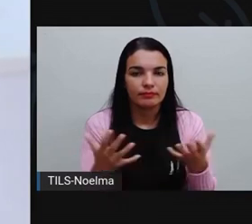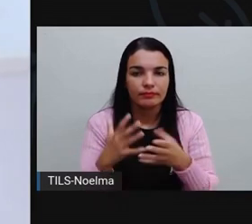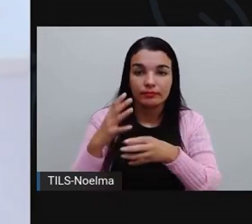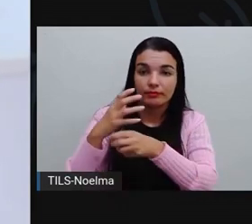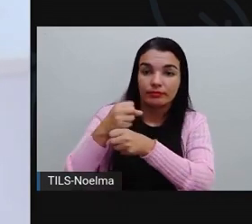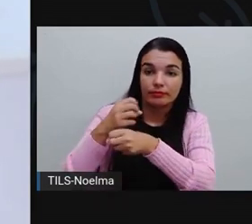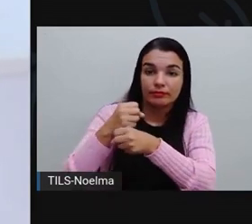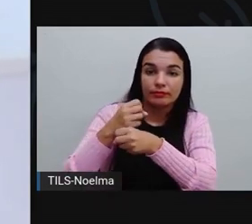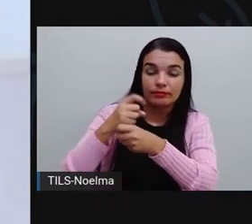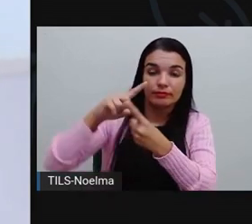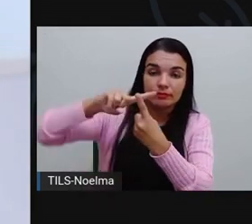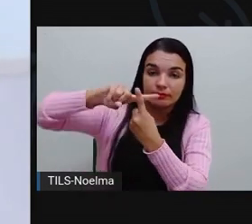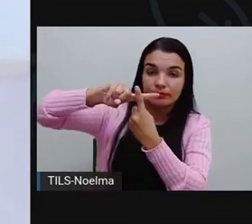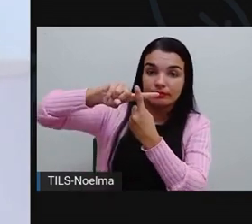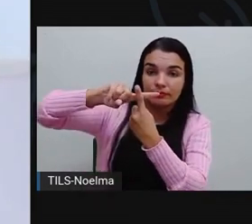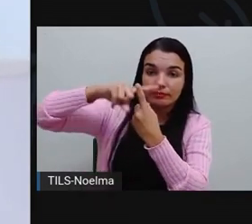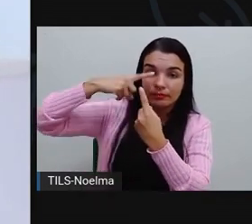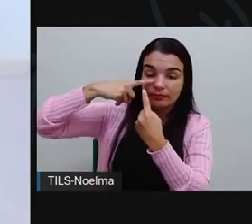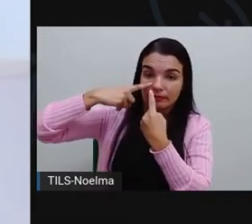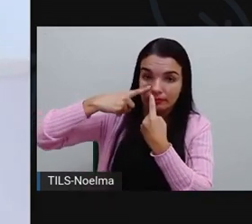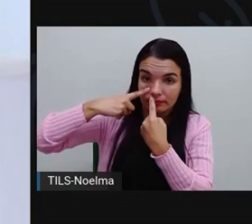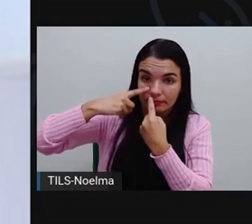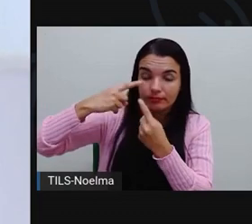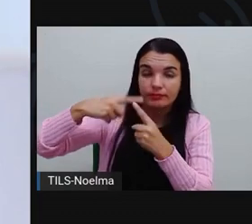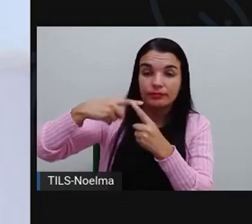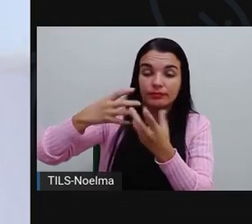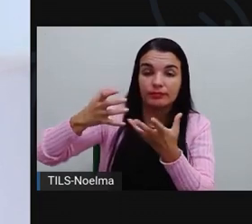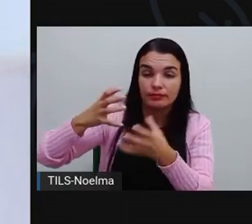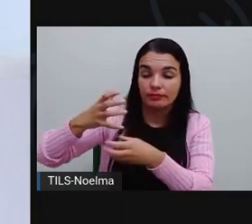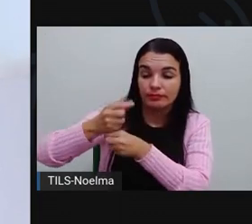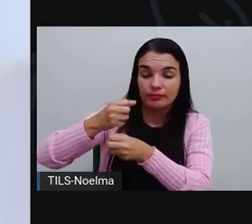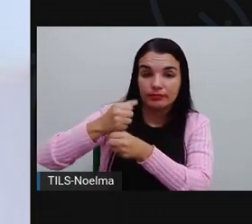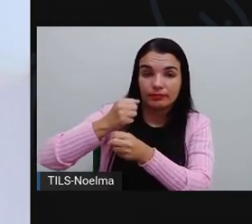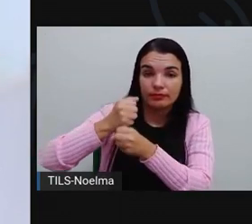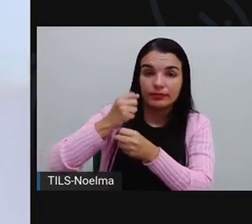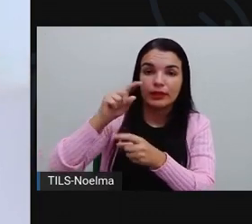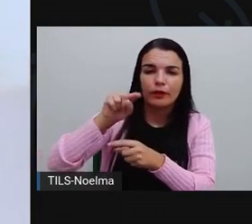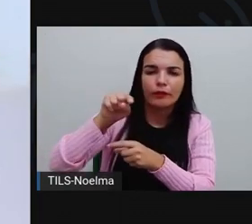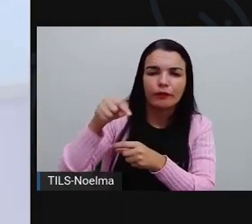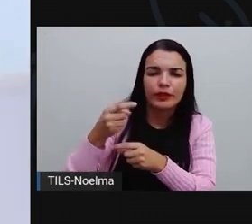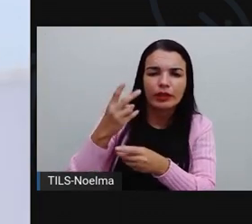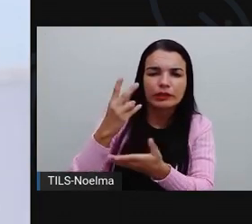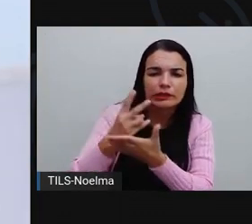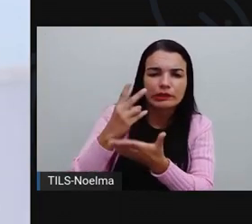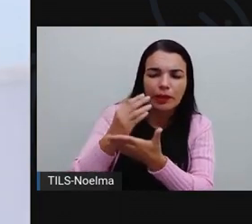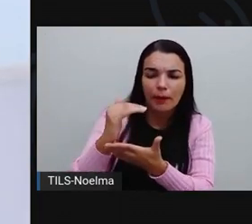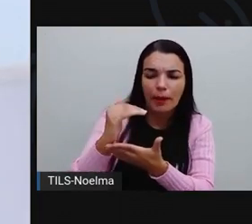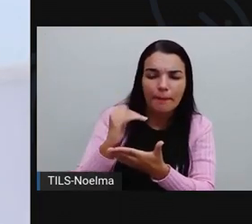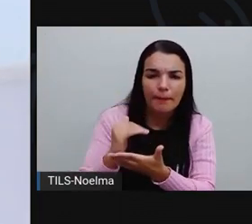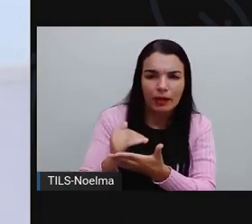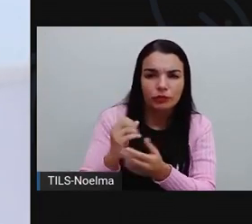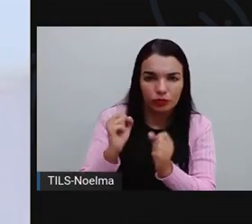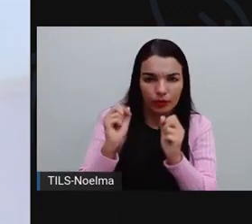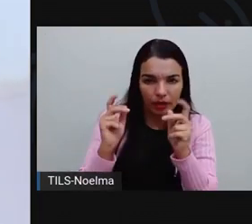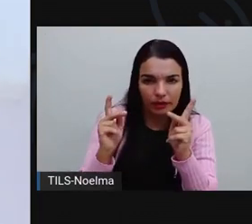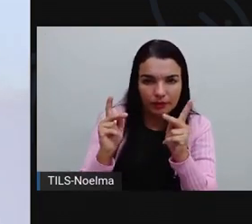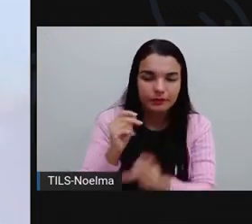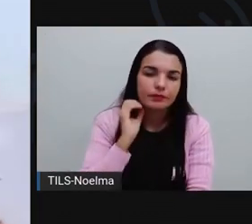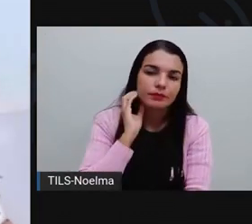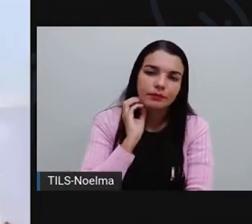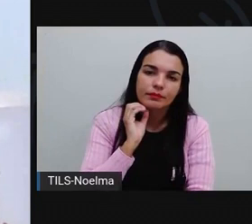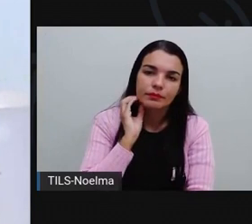mais 229,06. Vírgula sempre embaixo de vírgula na adição e subtração, certo?